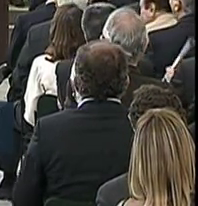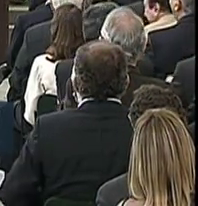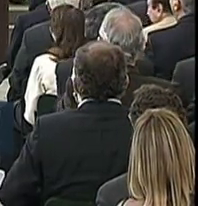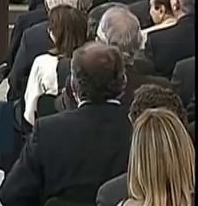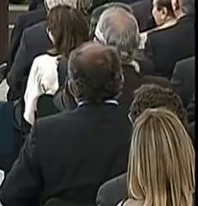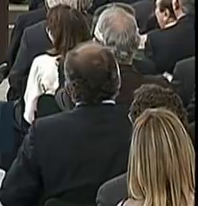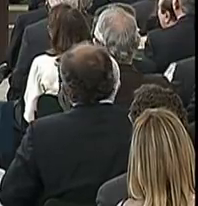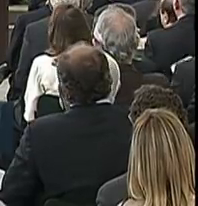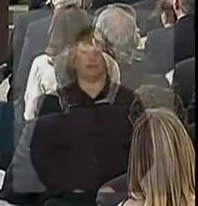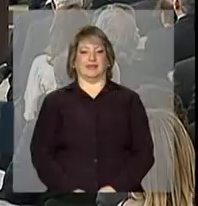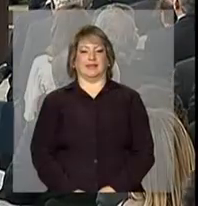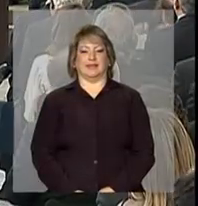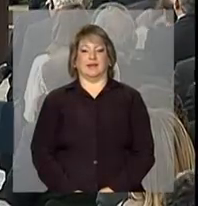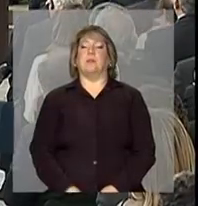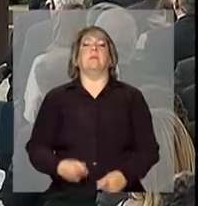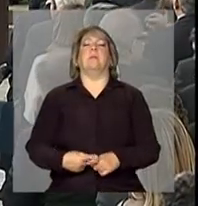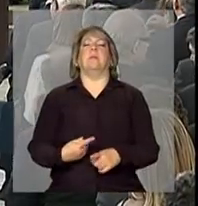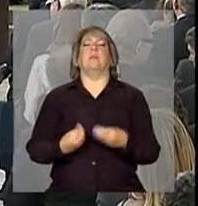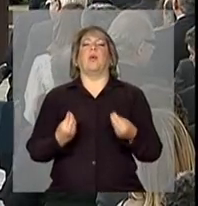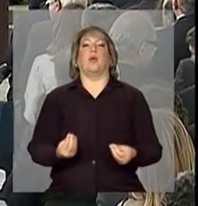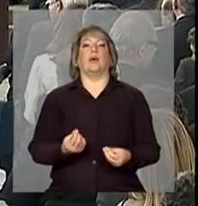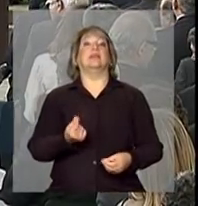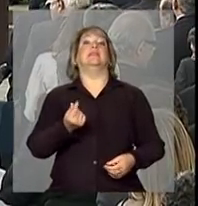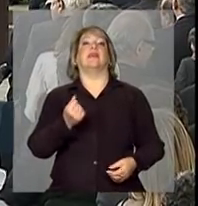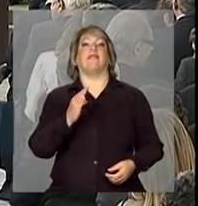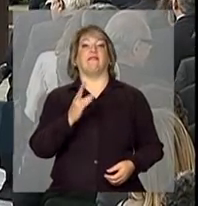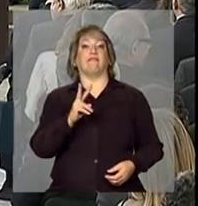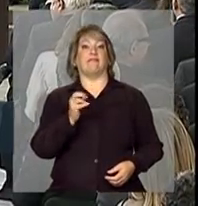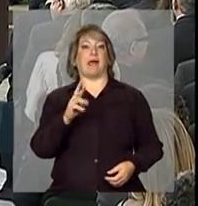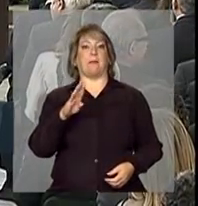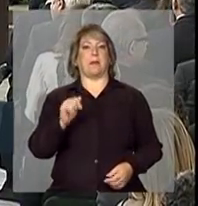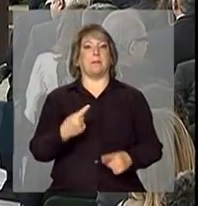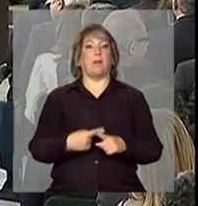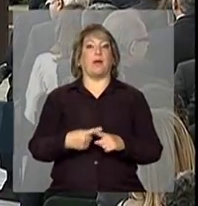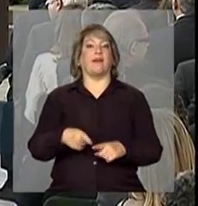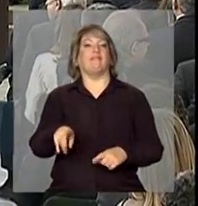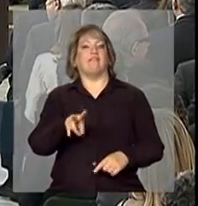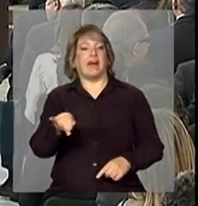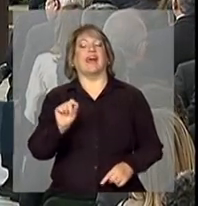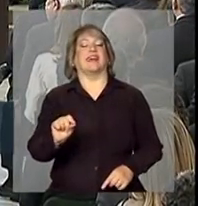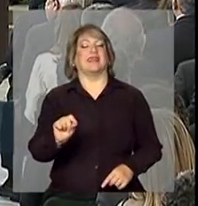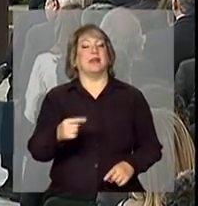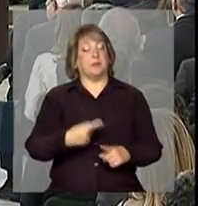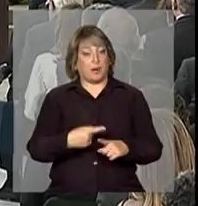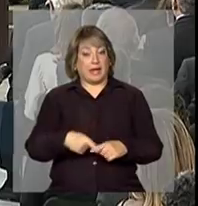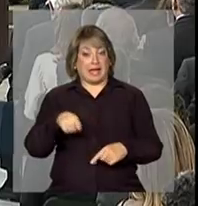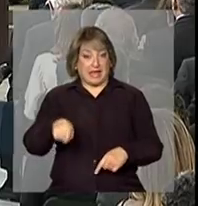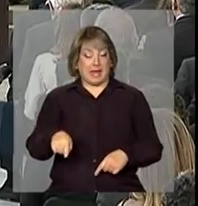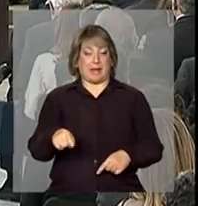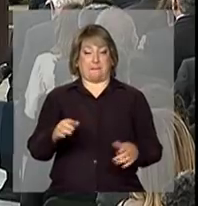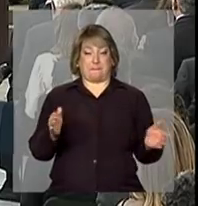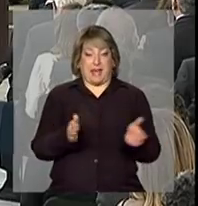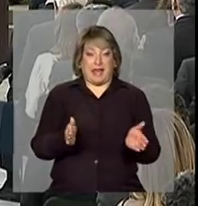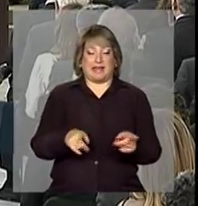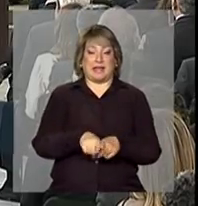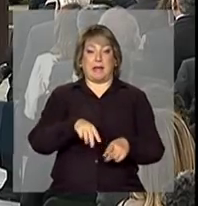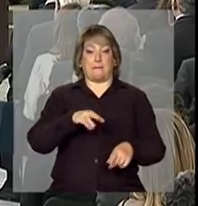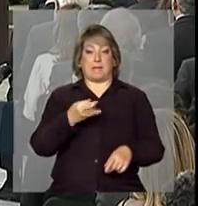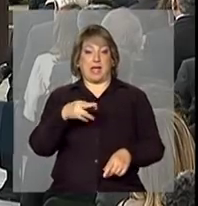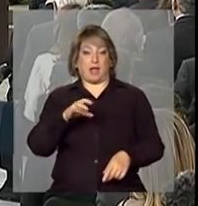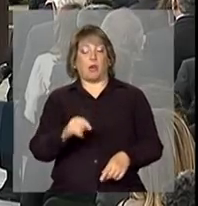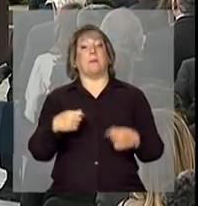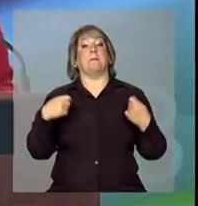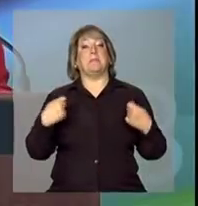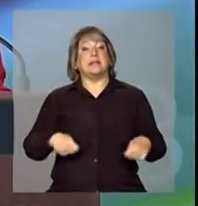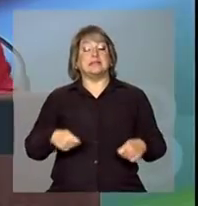Por que vai ser da verba? É porque a micro e pequena empresa precisam de uma política